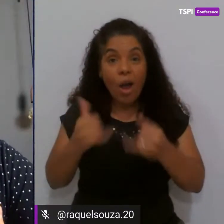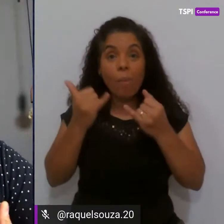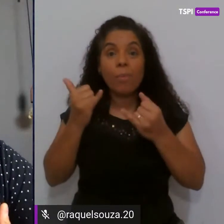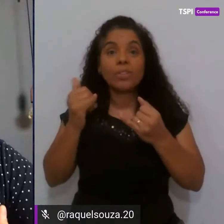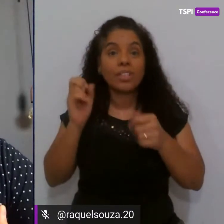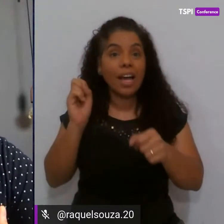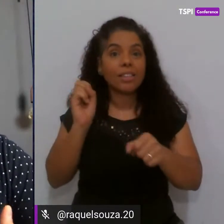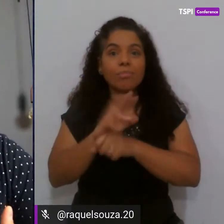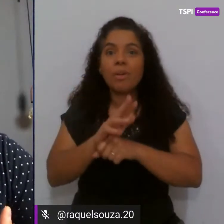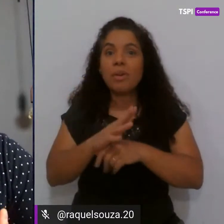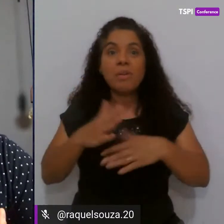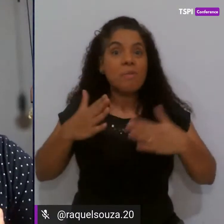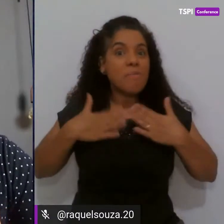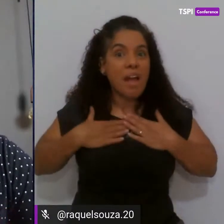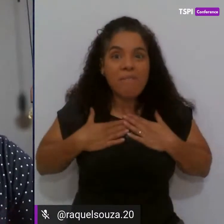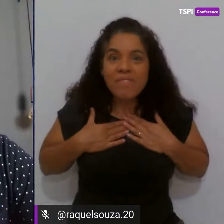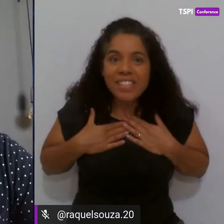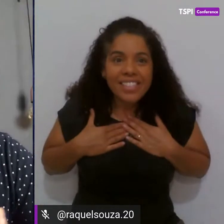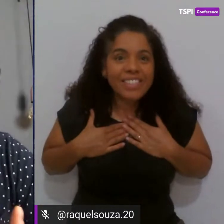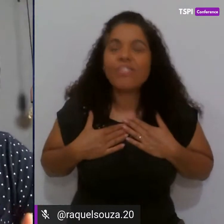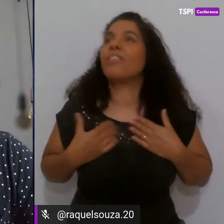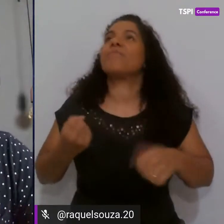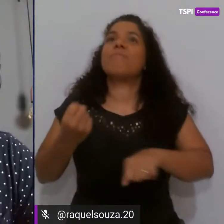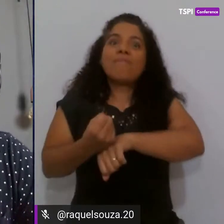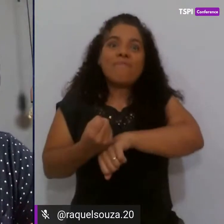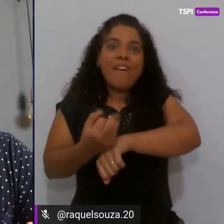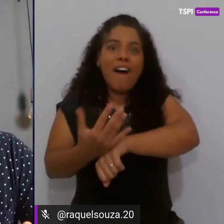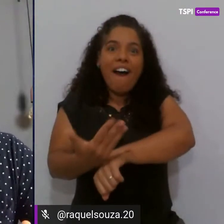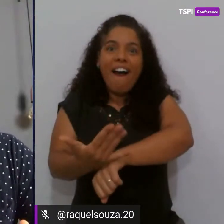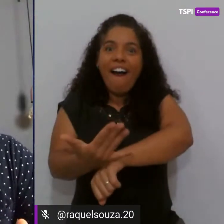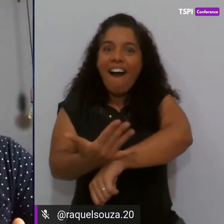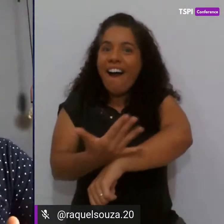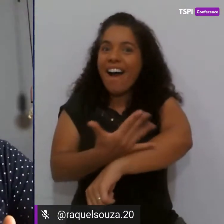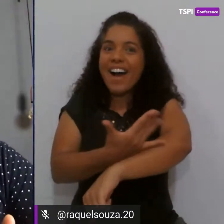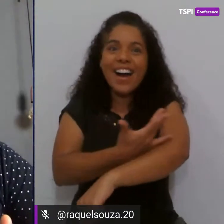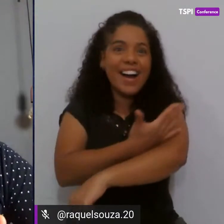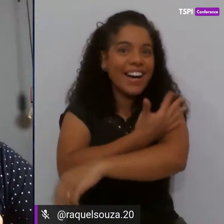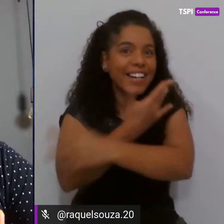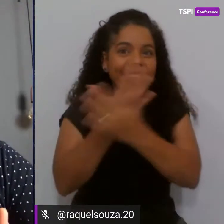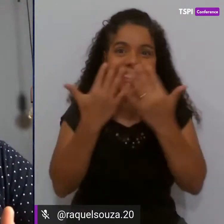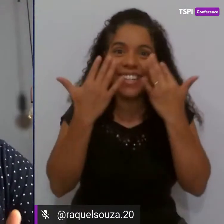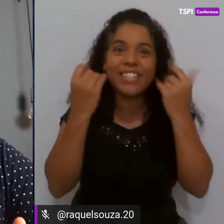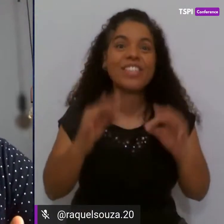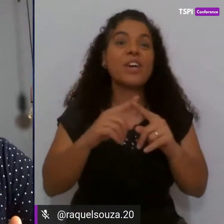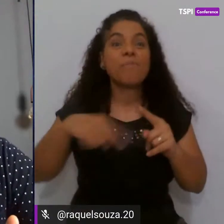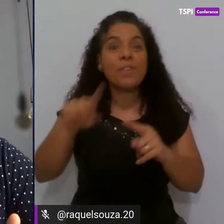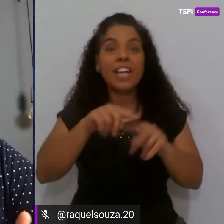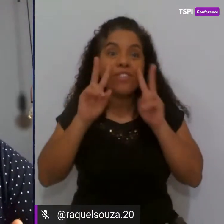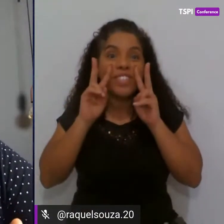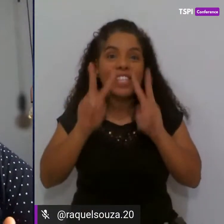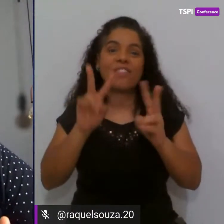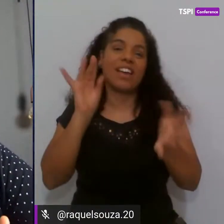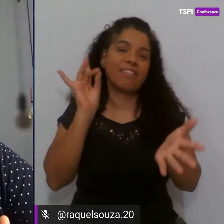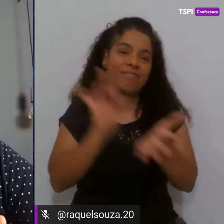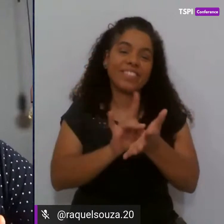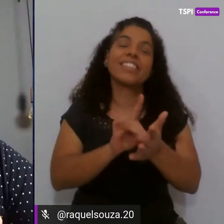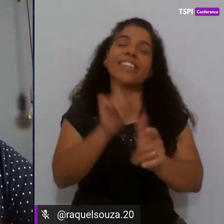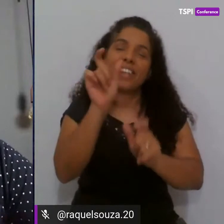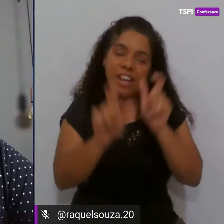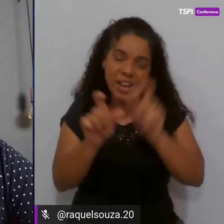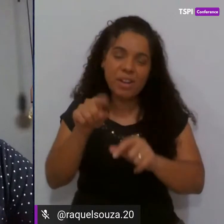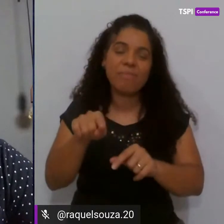para mim foi uma emoção indescritível porque realmente você vê que a pessoa